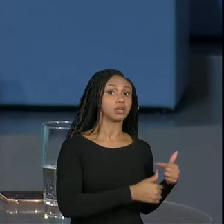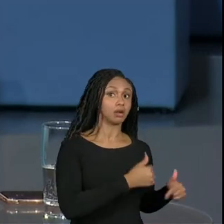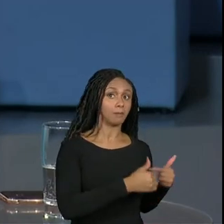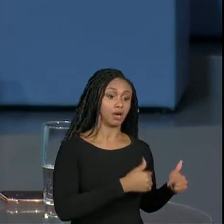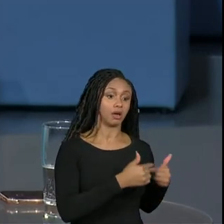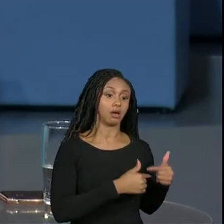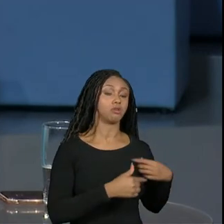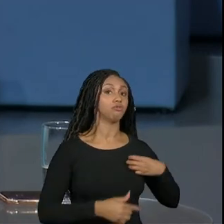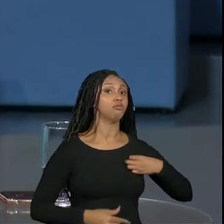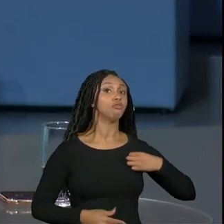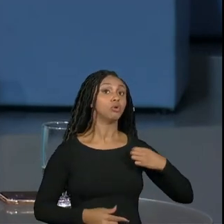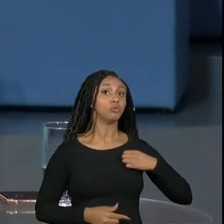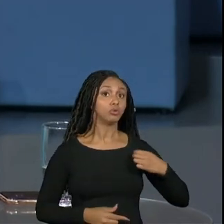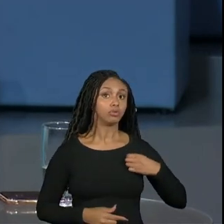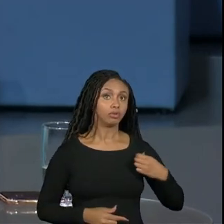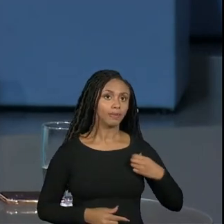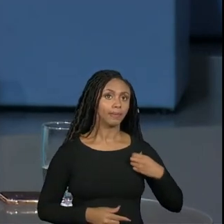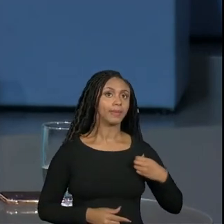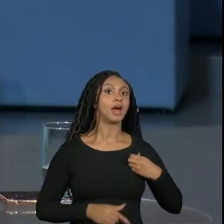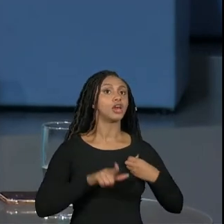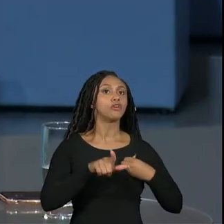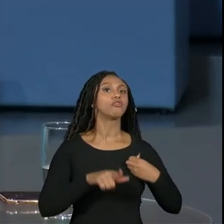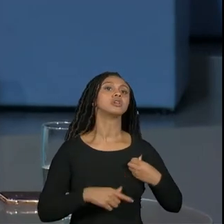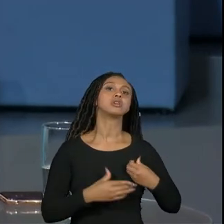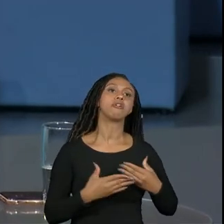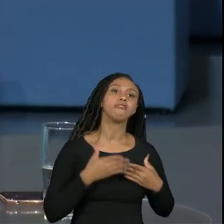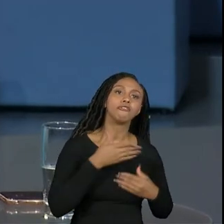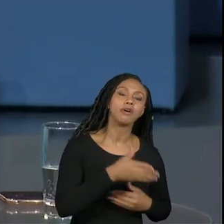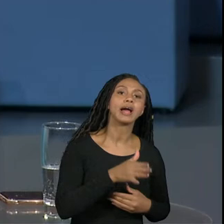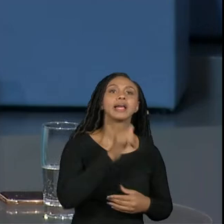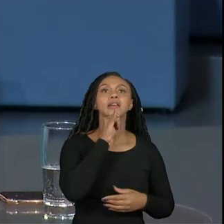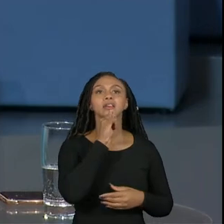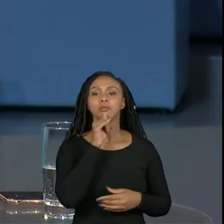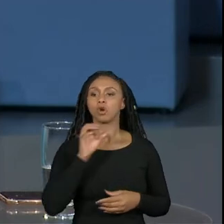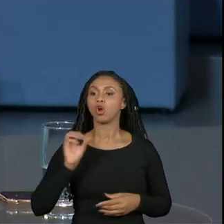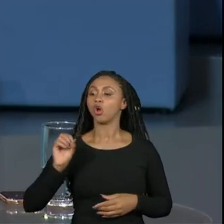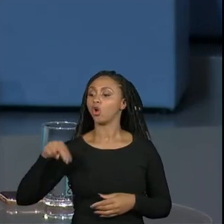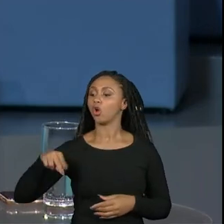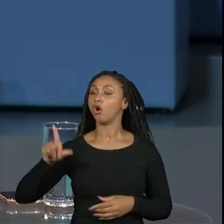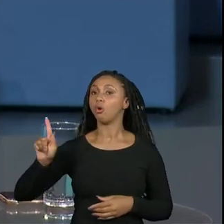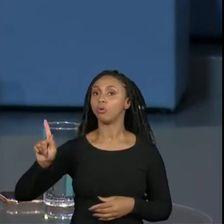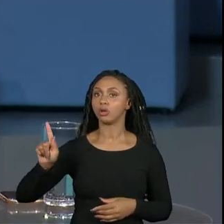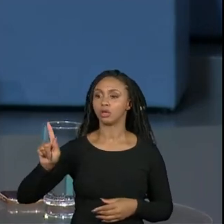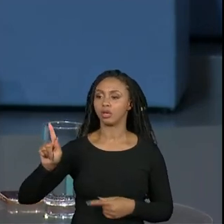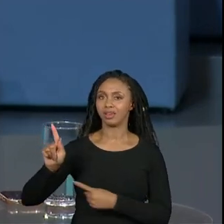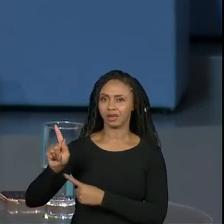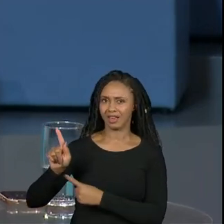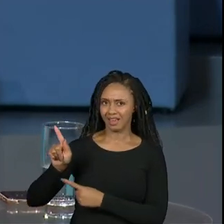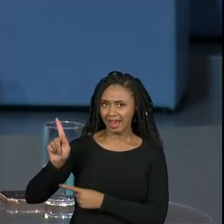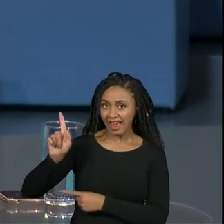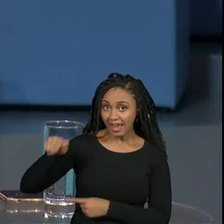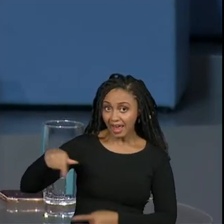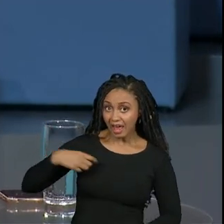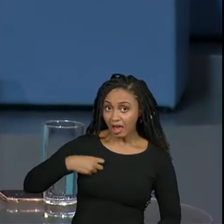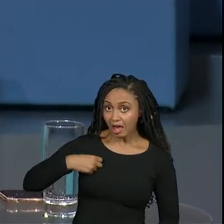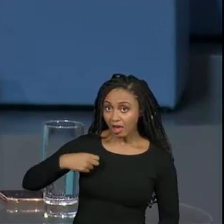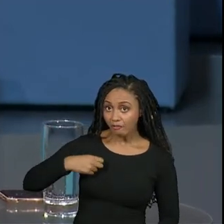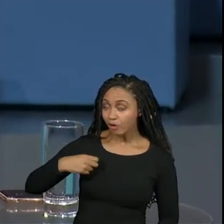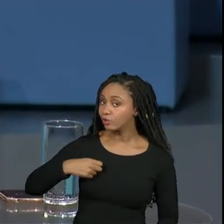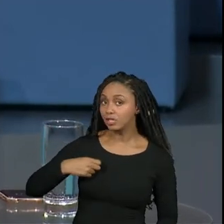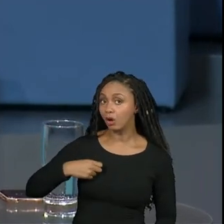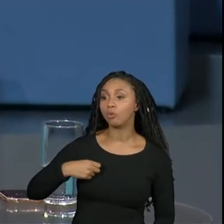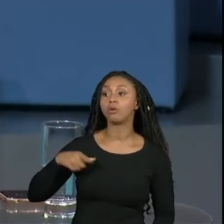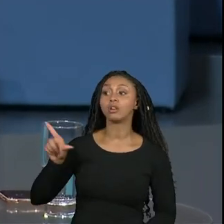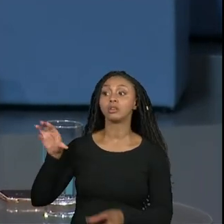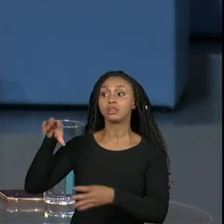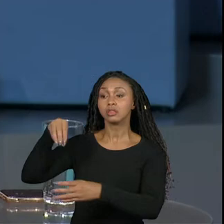que você faz com exceção das pessoas que são da ONG só que aí elas não são voluntárias elas são organizadoras da